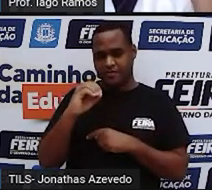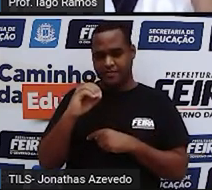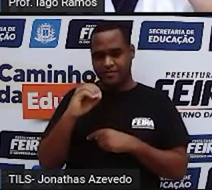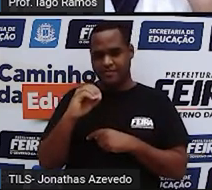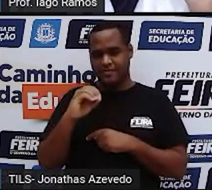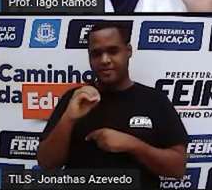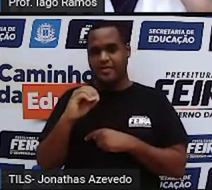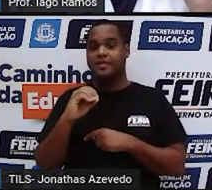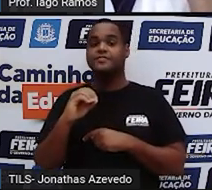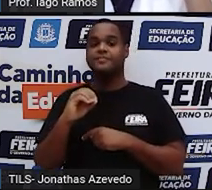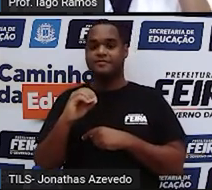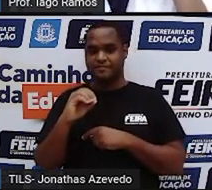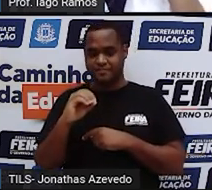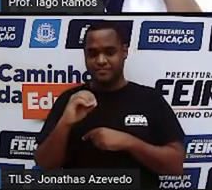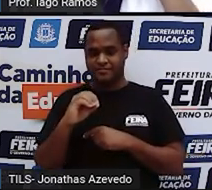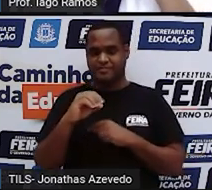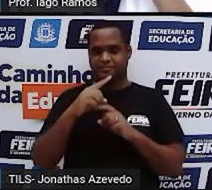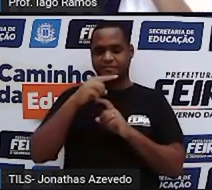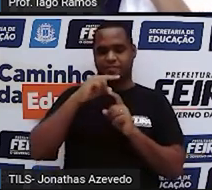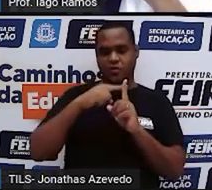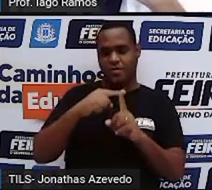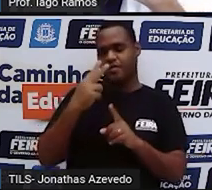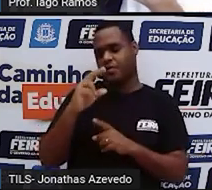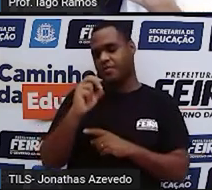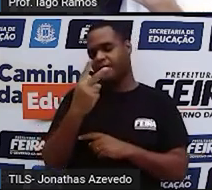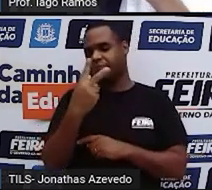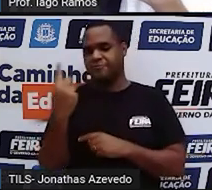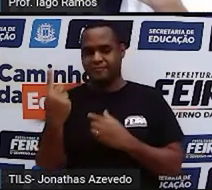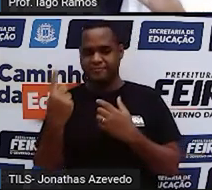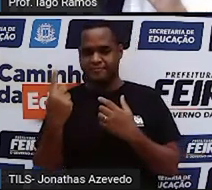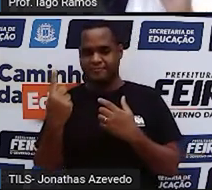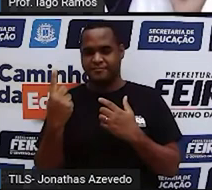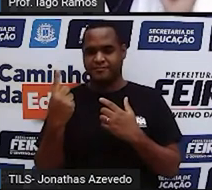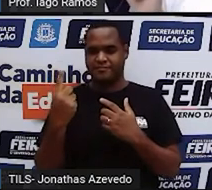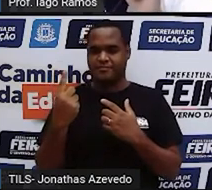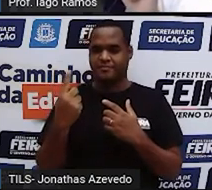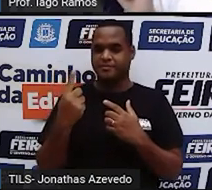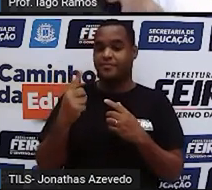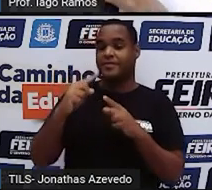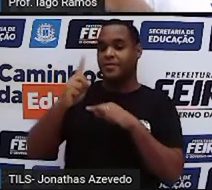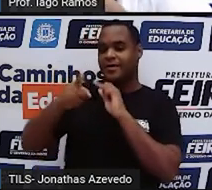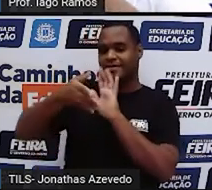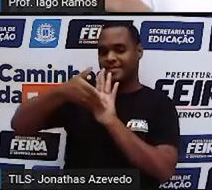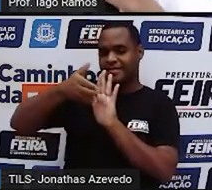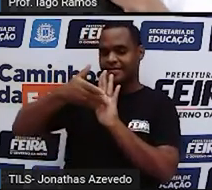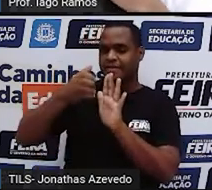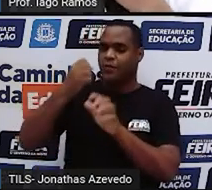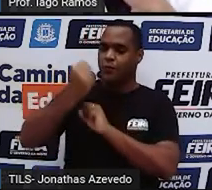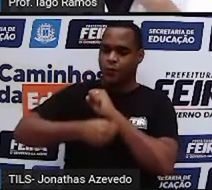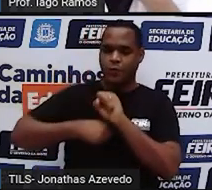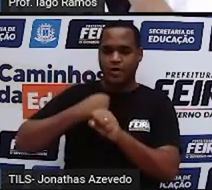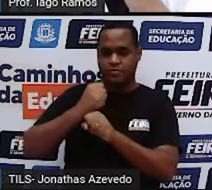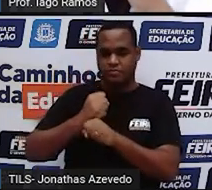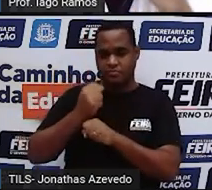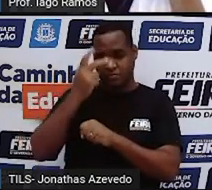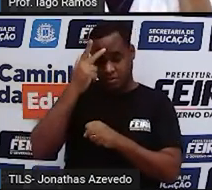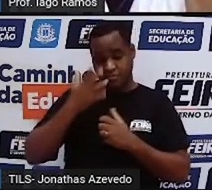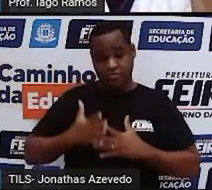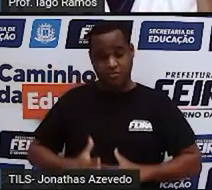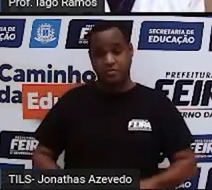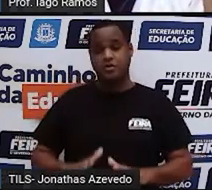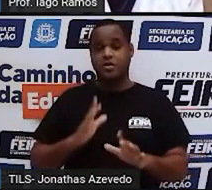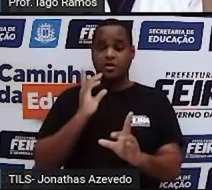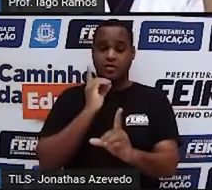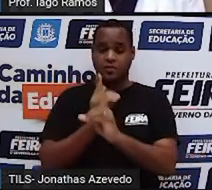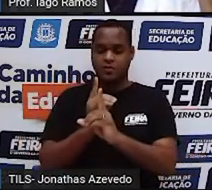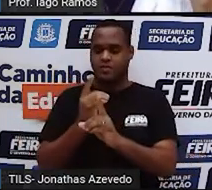depois soma com 2021 e depois tira o ano que nasceu. Vai encontrar um